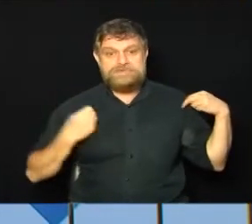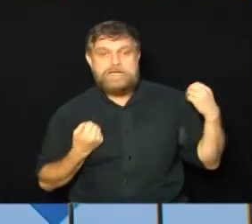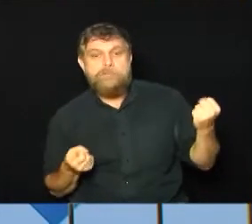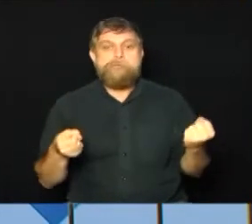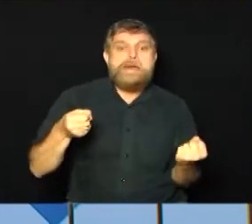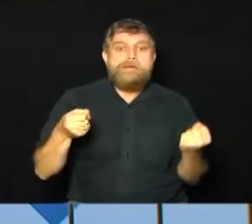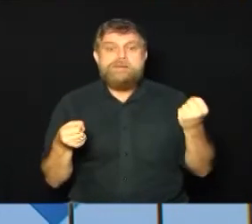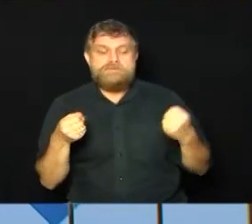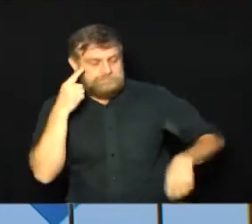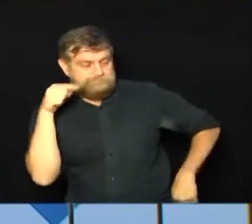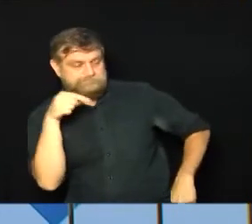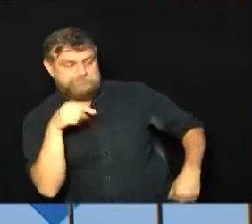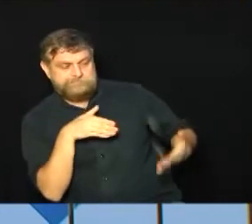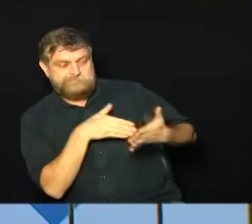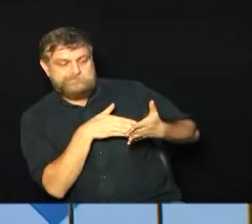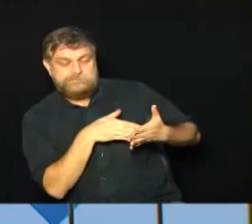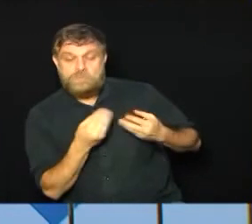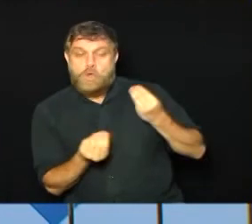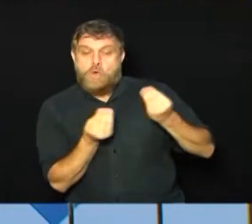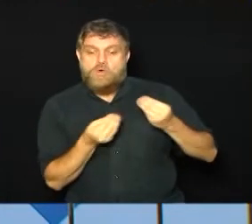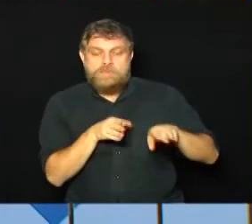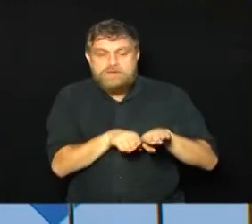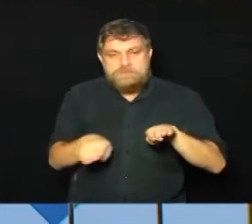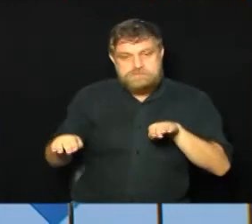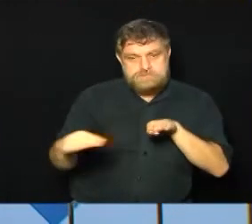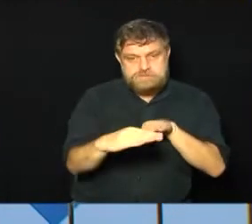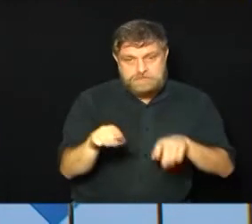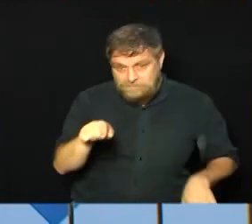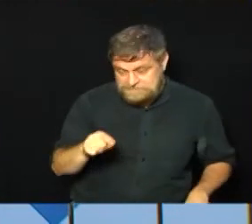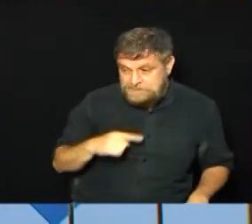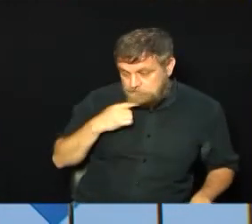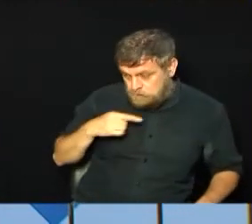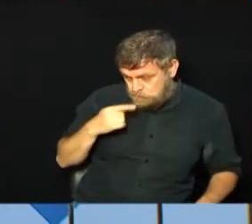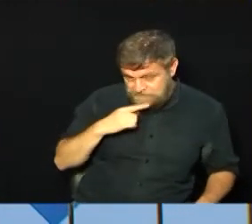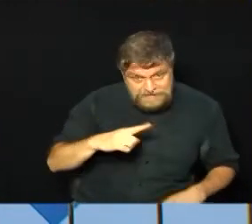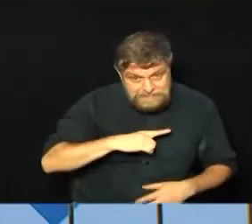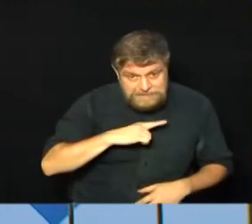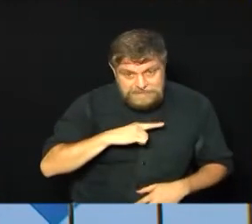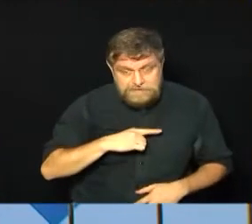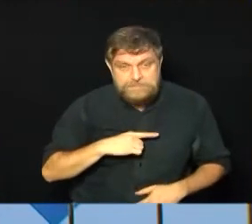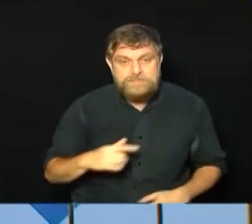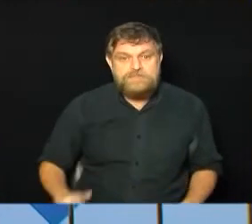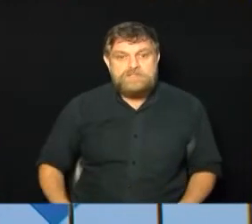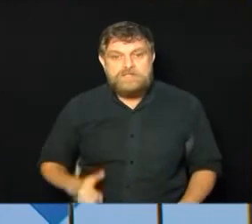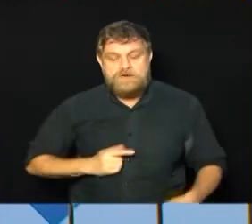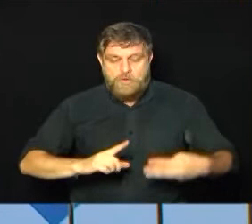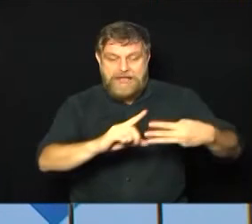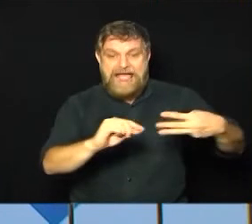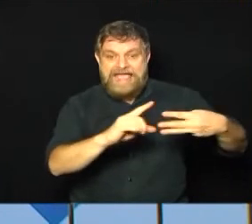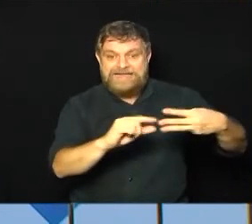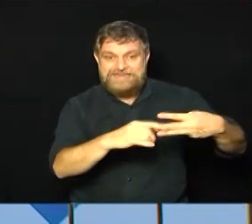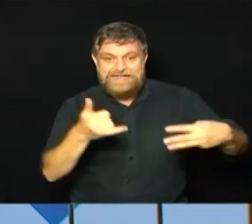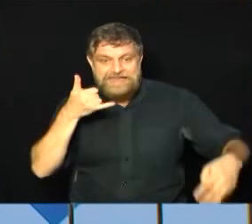dúvida, será que esse trecho está interditado ou não? Por onde eu vou? Se você tiver, então, alguma dúvida, fale conosco da INDEC, é o